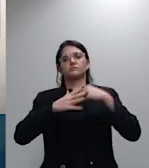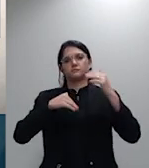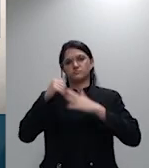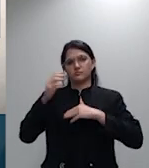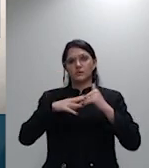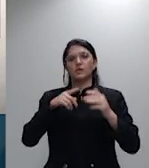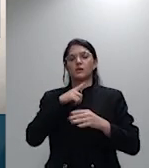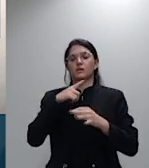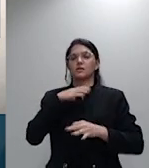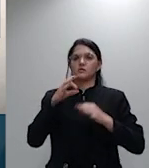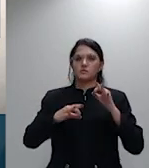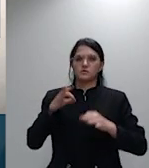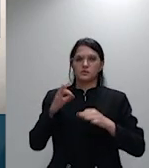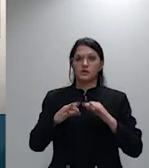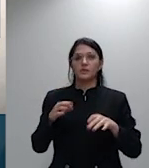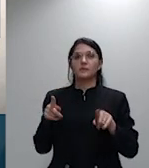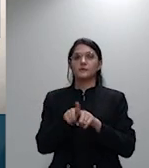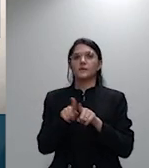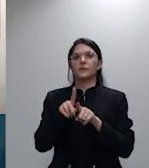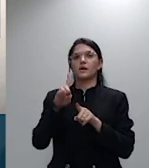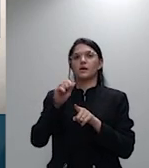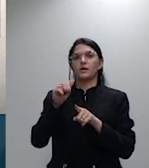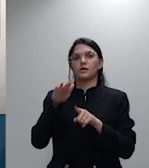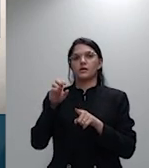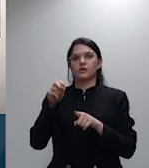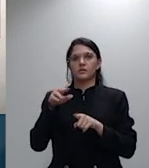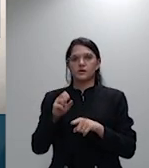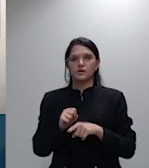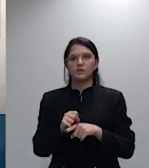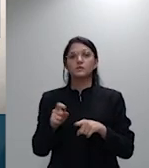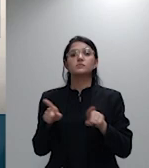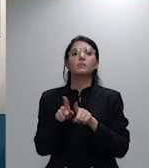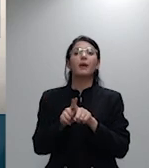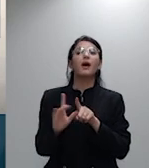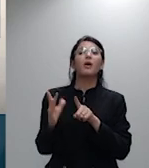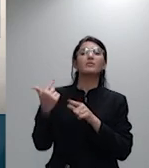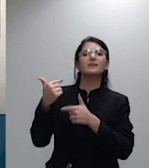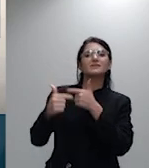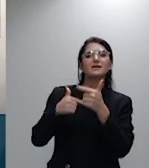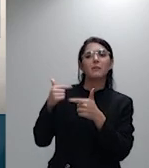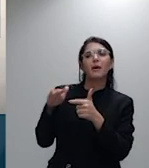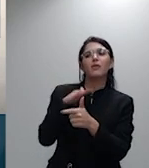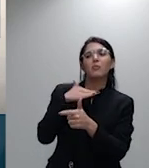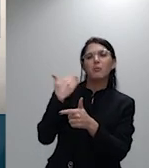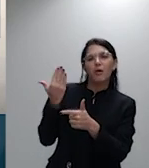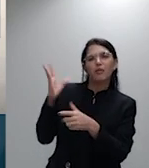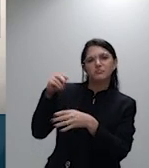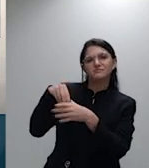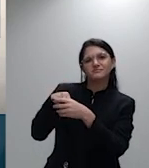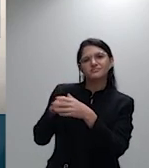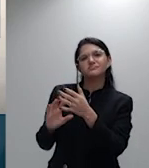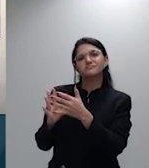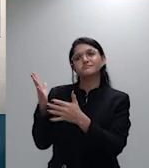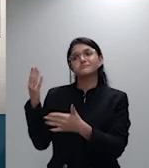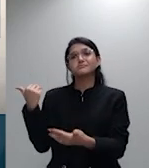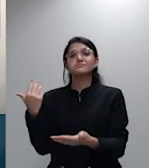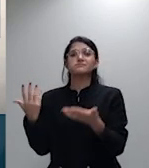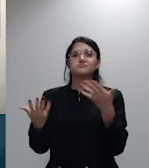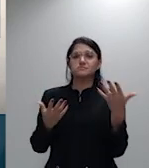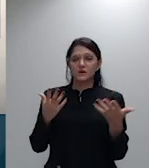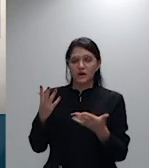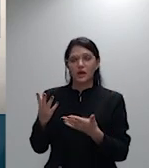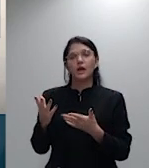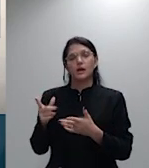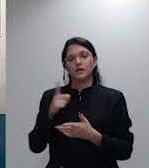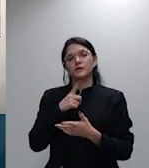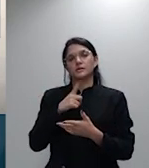as oriundas de acidente de trabalho e doenças a ele paradas ainda que propostas pelos dependentes